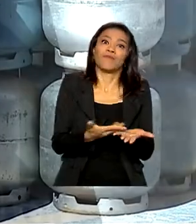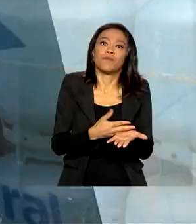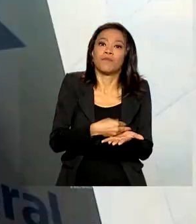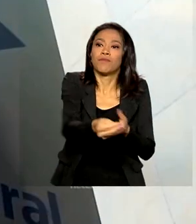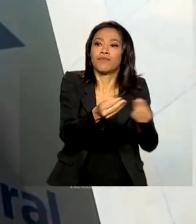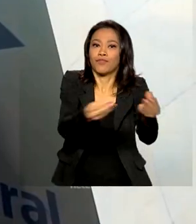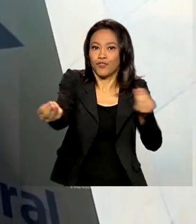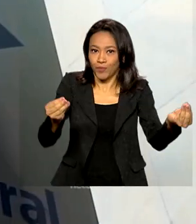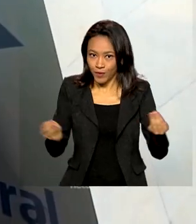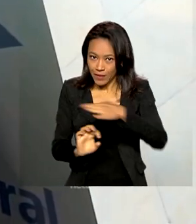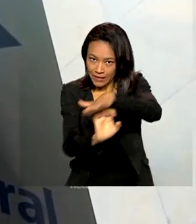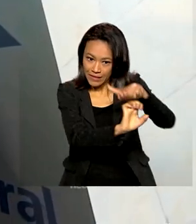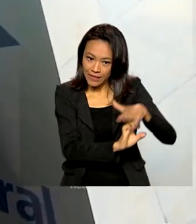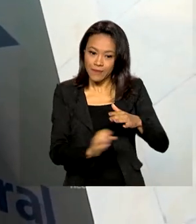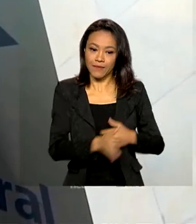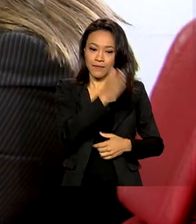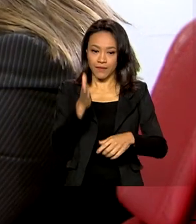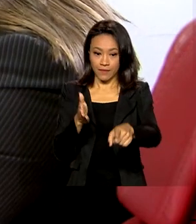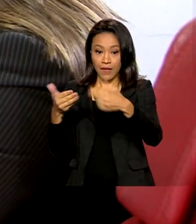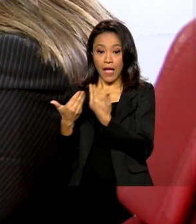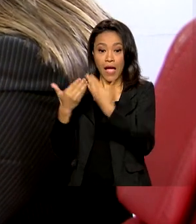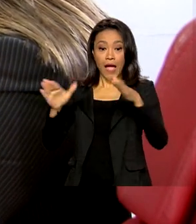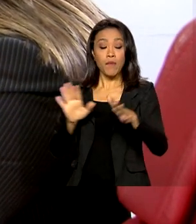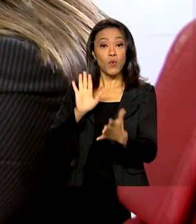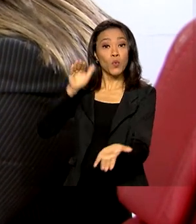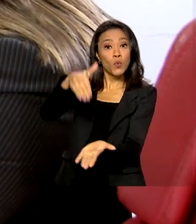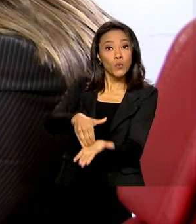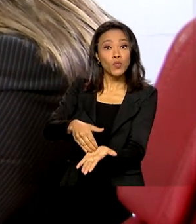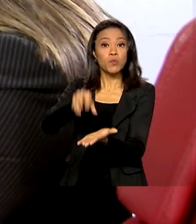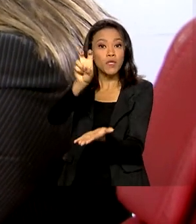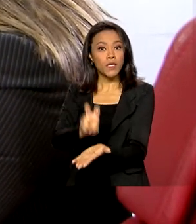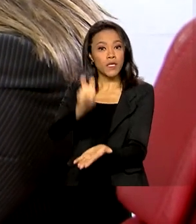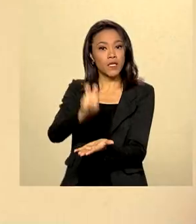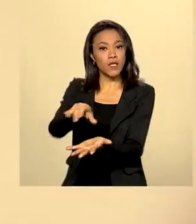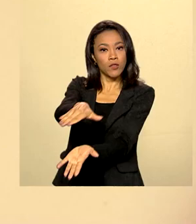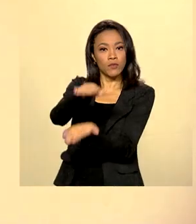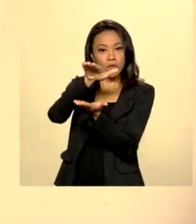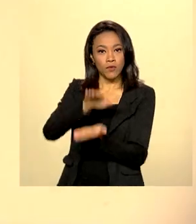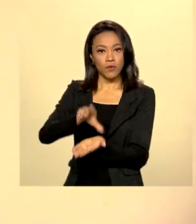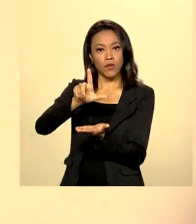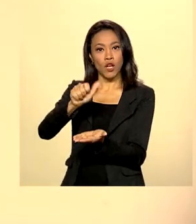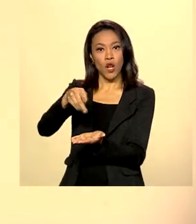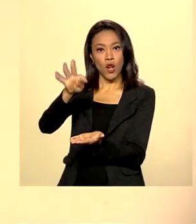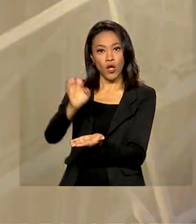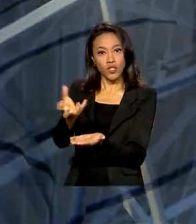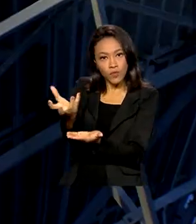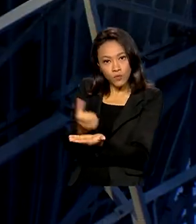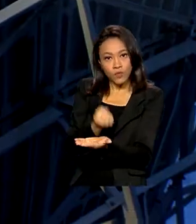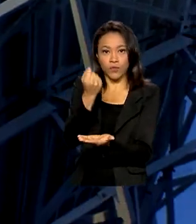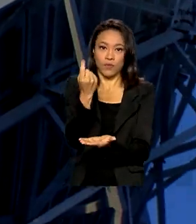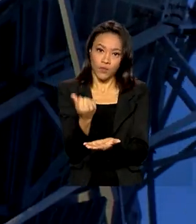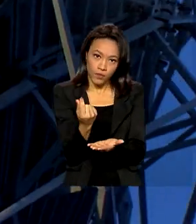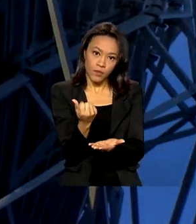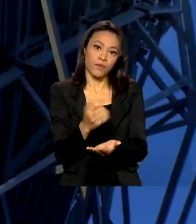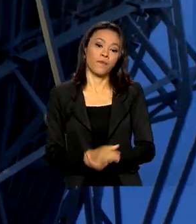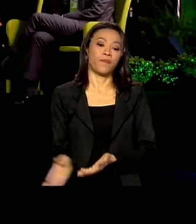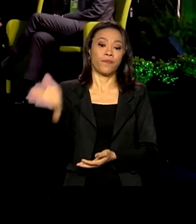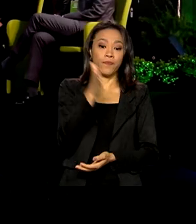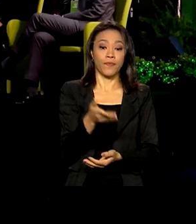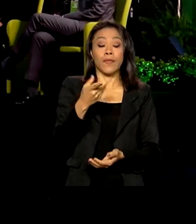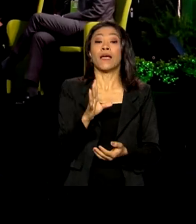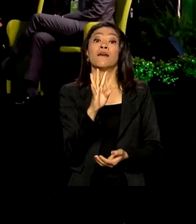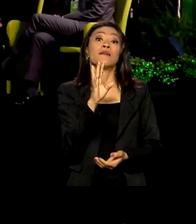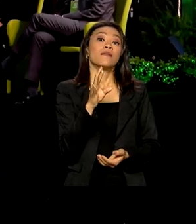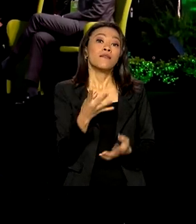Receita Federal abre consulta ao quinto e último lote de restituição do imposto de renda. Tecnologia 5G.